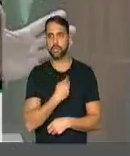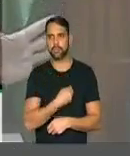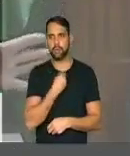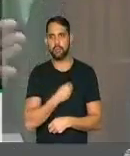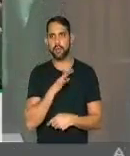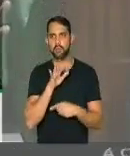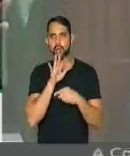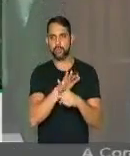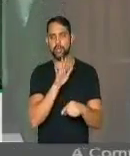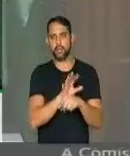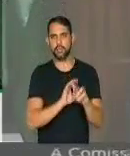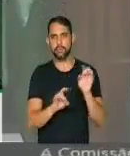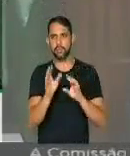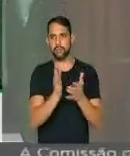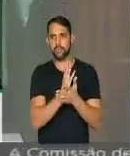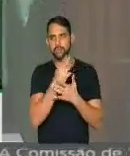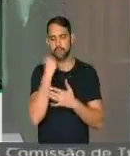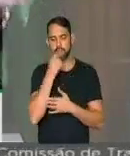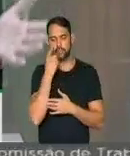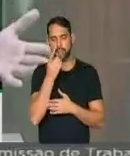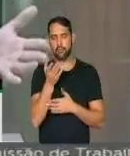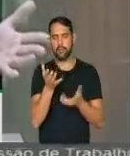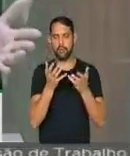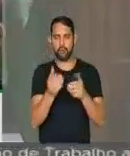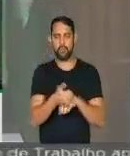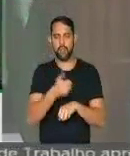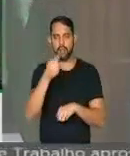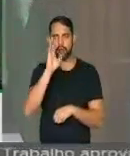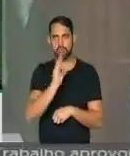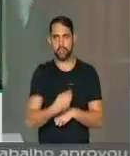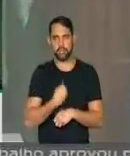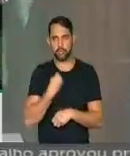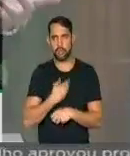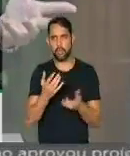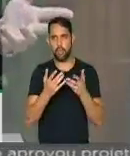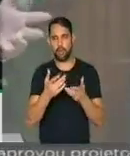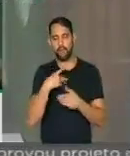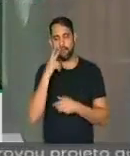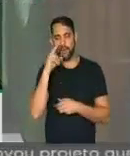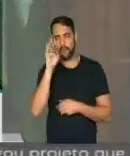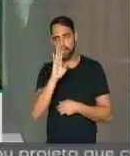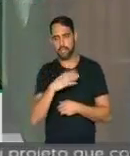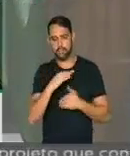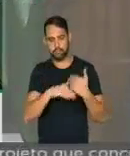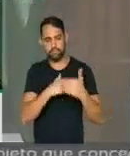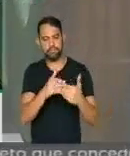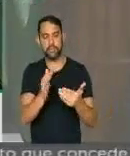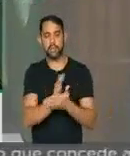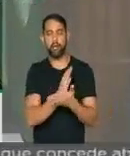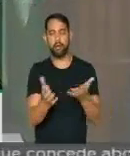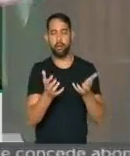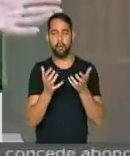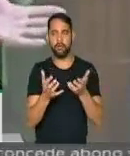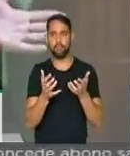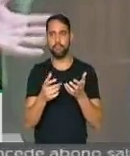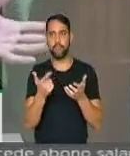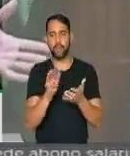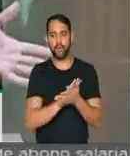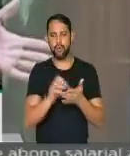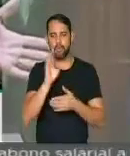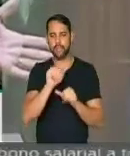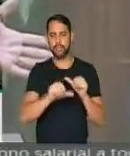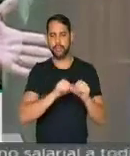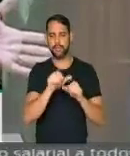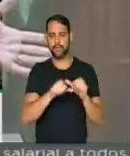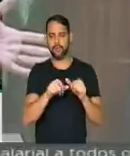estamos aqui para ajudar, e em especial os deputados que querem o melhor do nosso país, que querem ver um Brasil para frente, que querem... Não que o Brasil